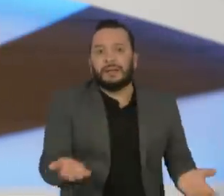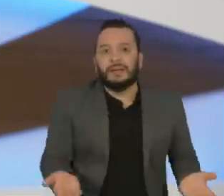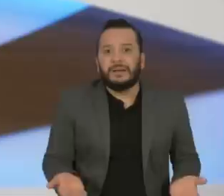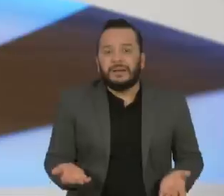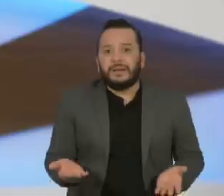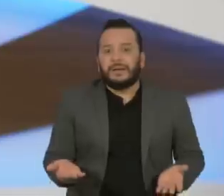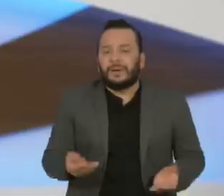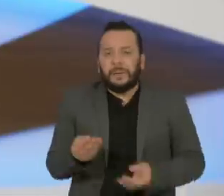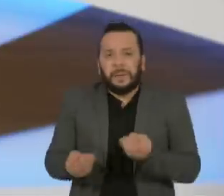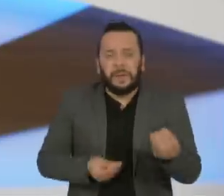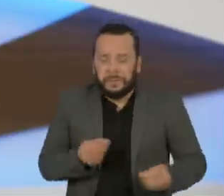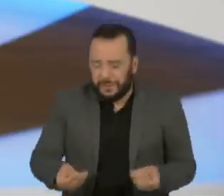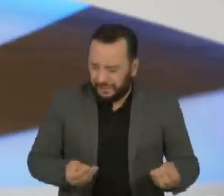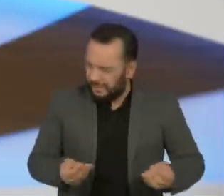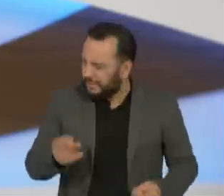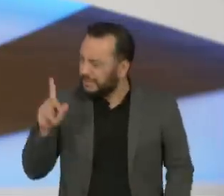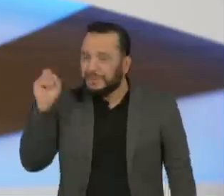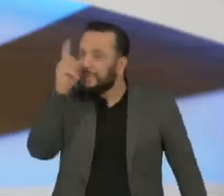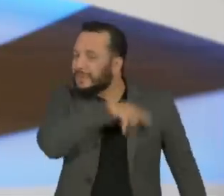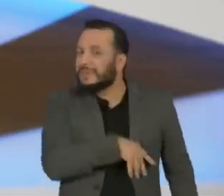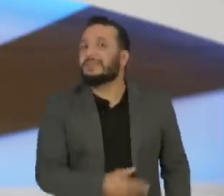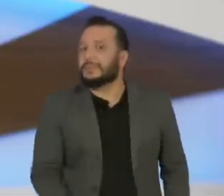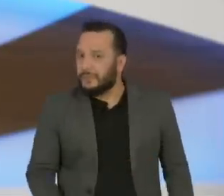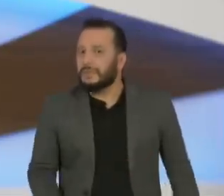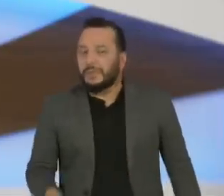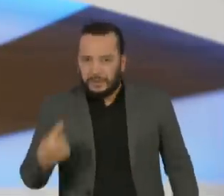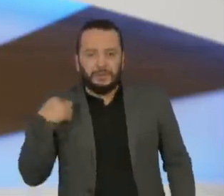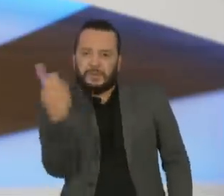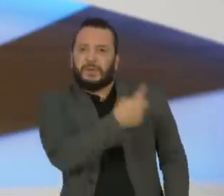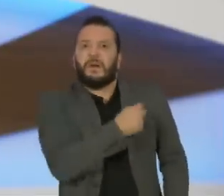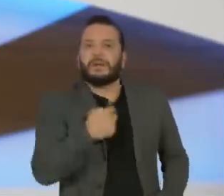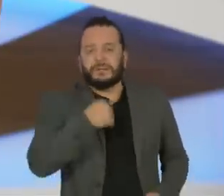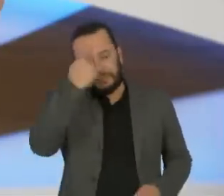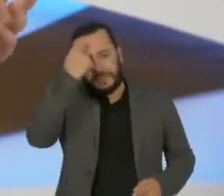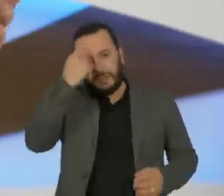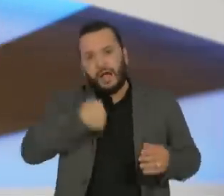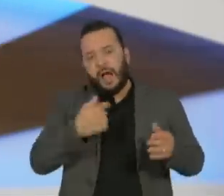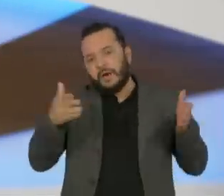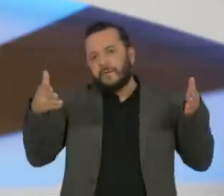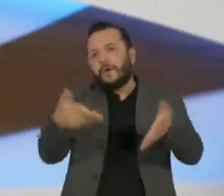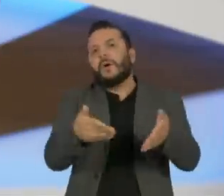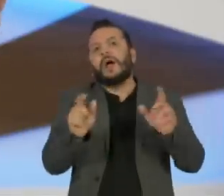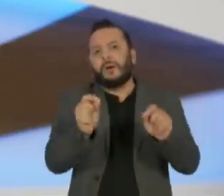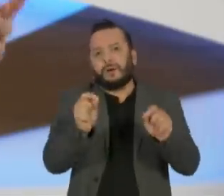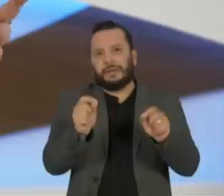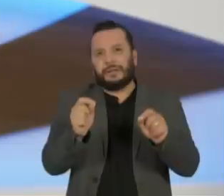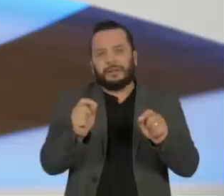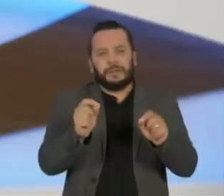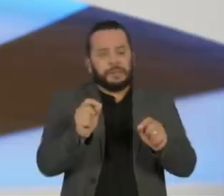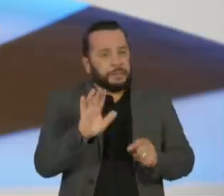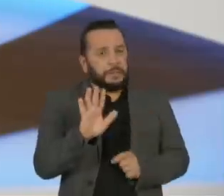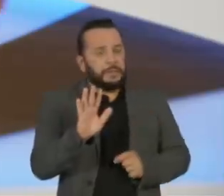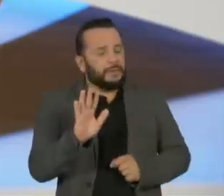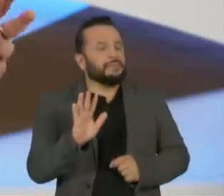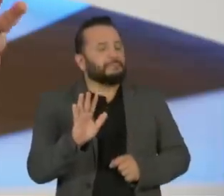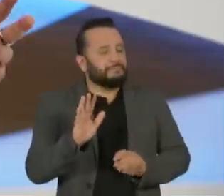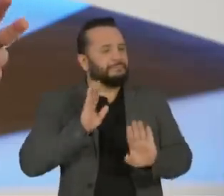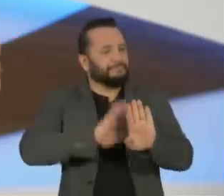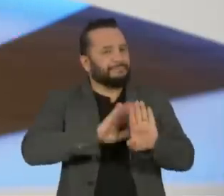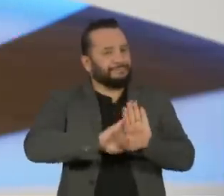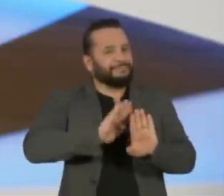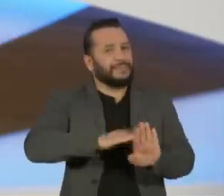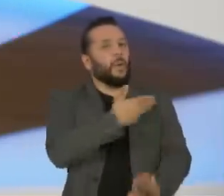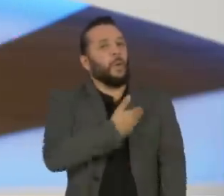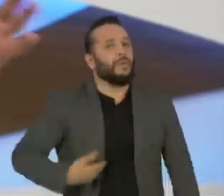fora o fato, sem a gente focalizar o fato de que é notória e gritante, a intenção desse